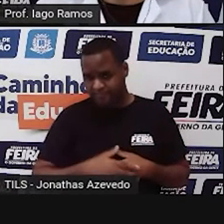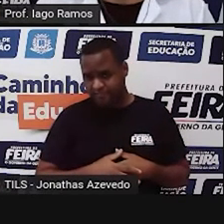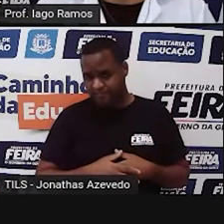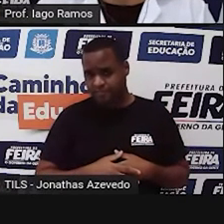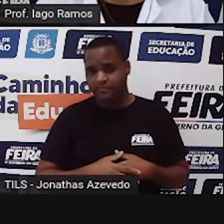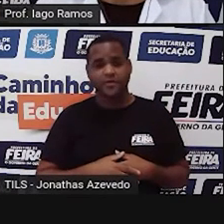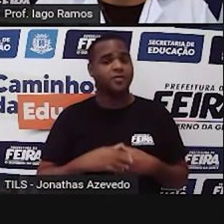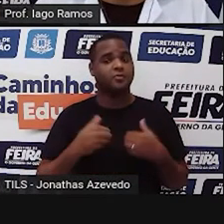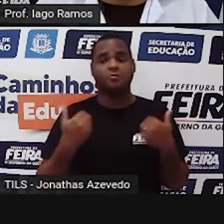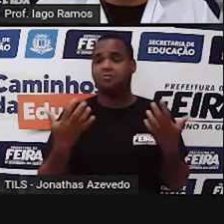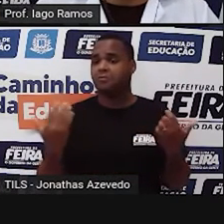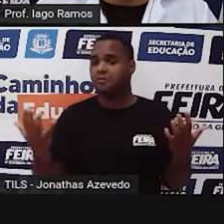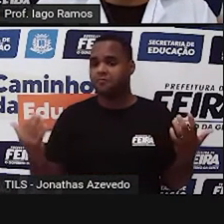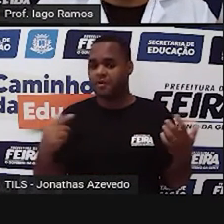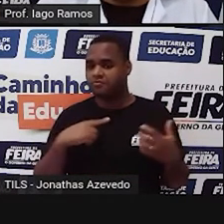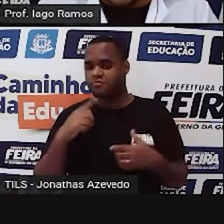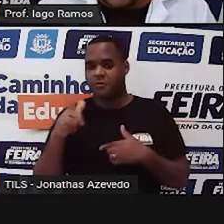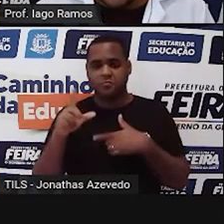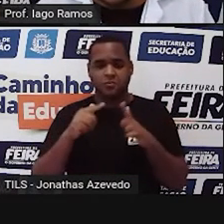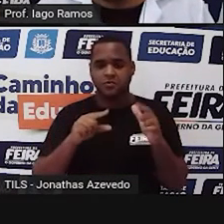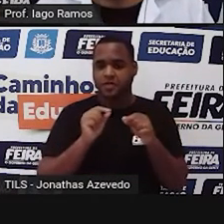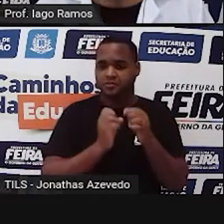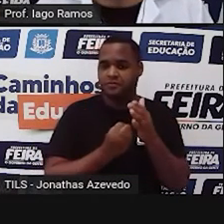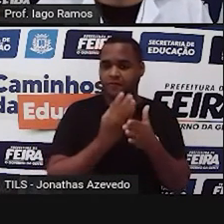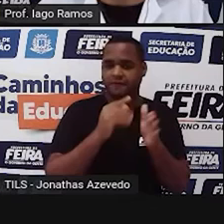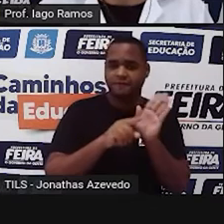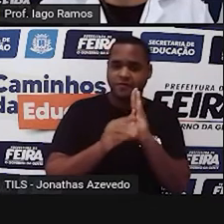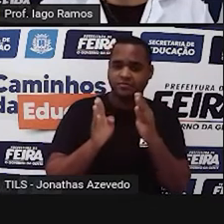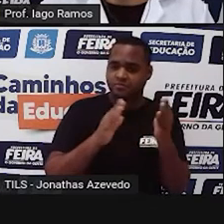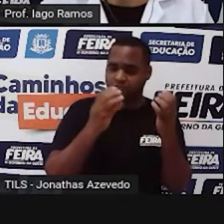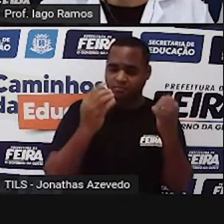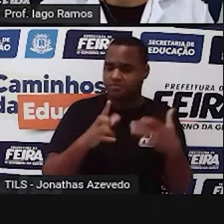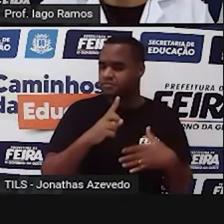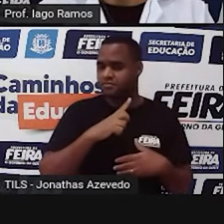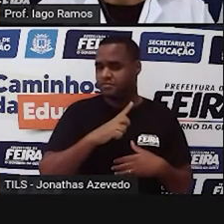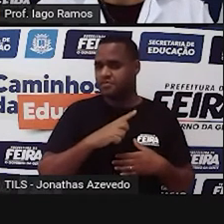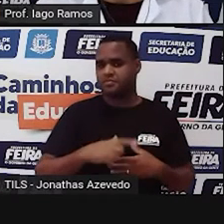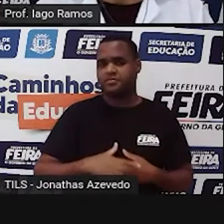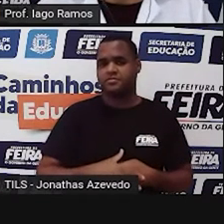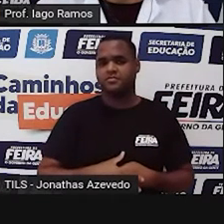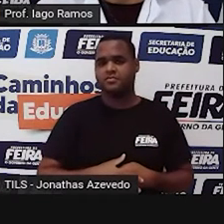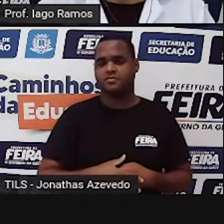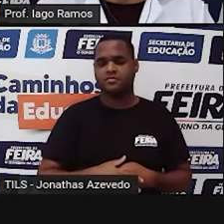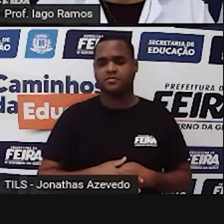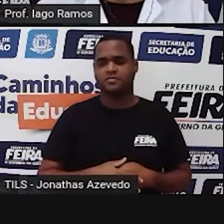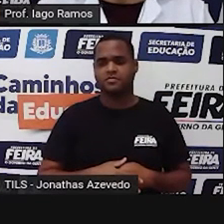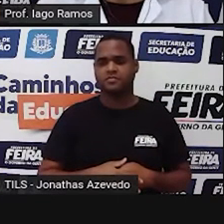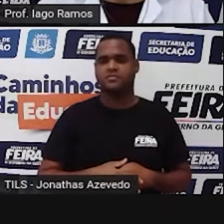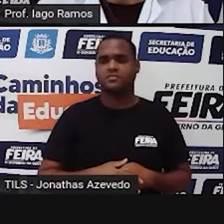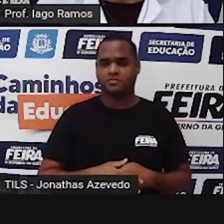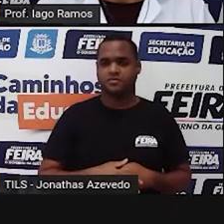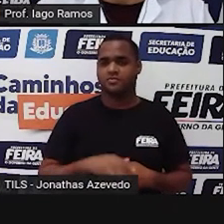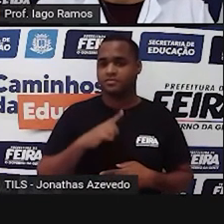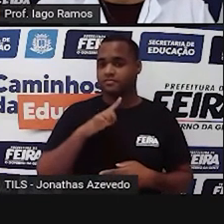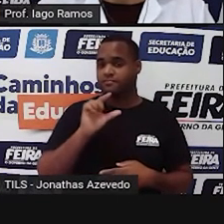são, professor, além dessa daí que eu acabei de saber no vídeo? Olha só, né? A gente tem aí